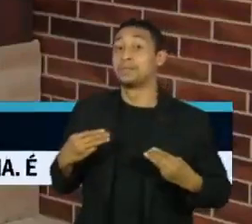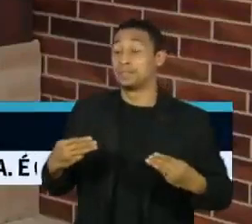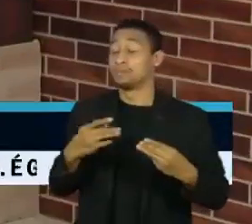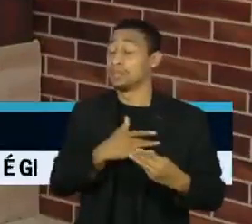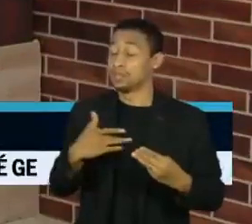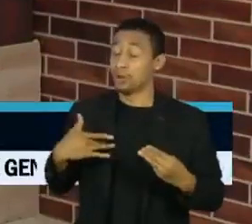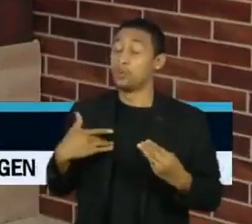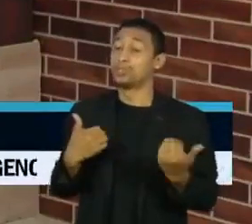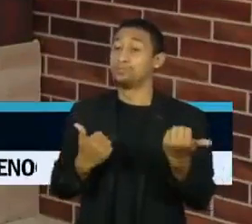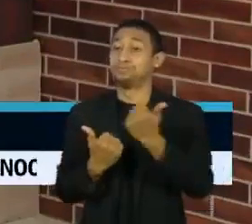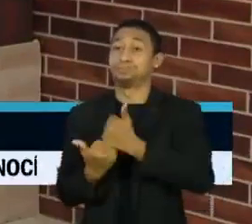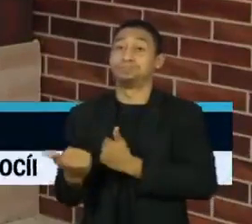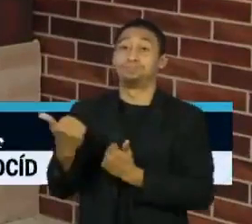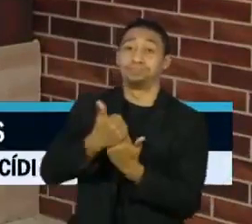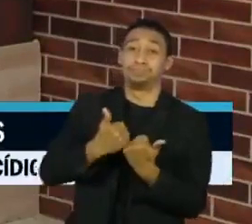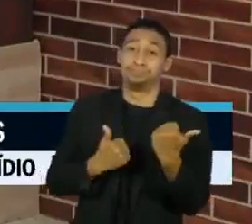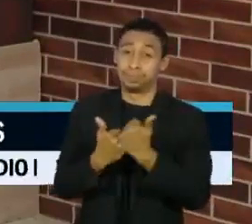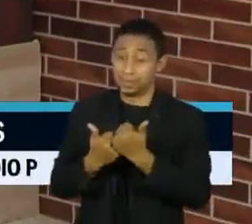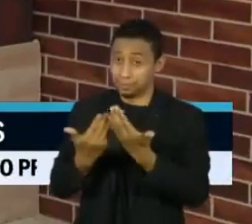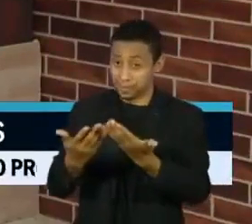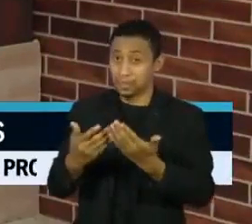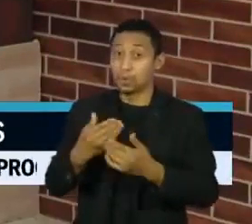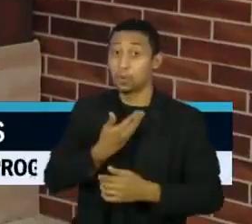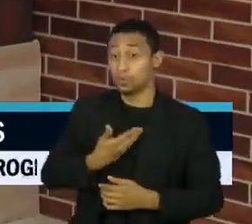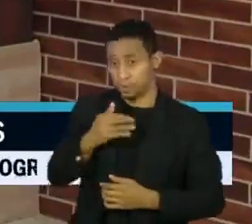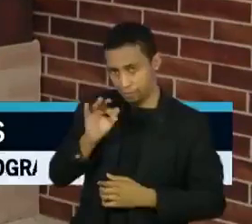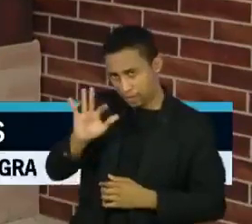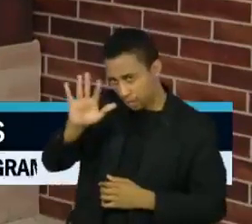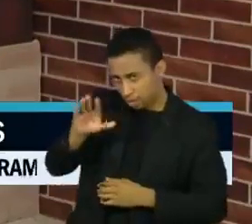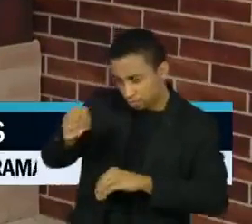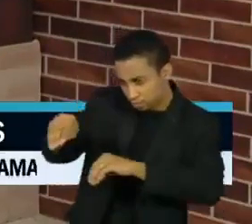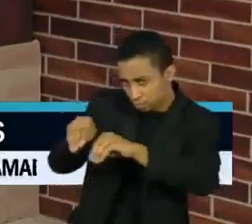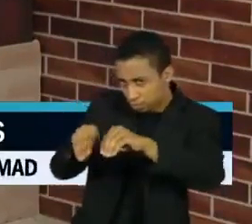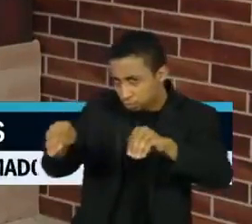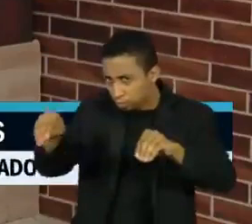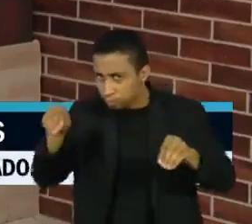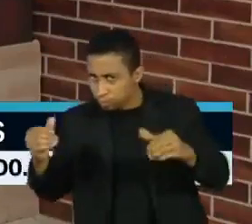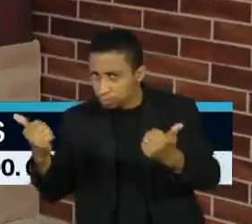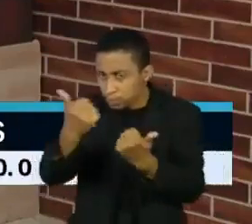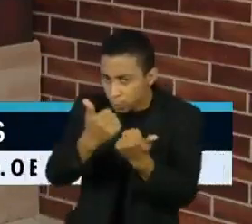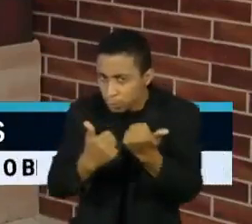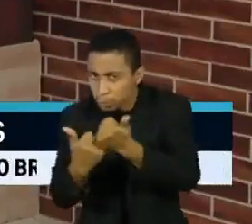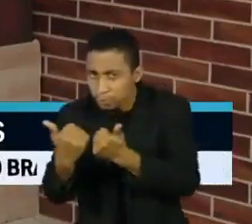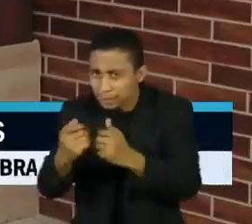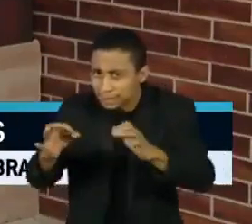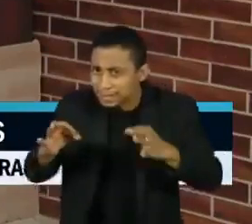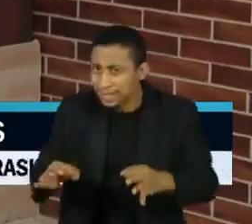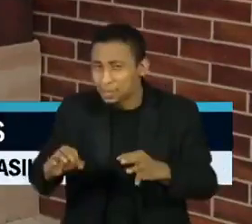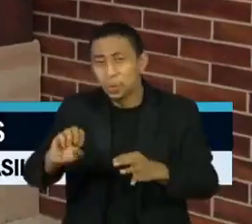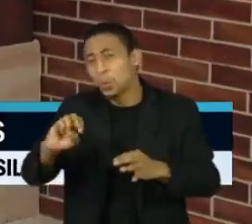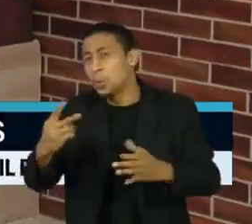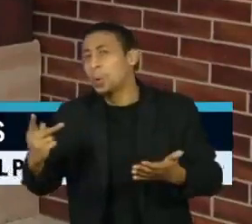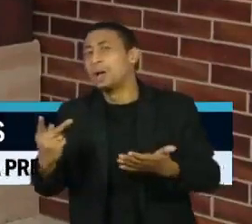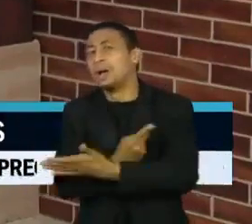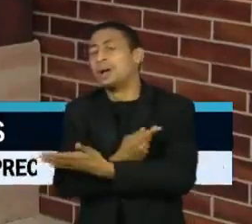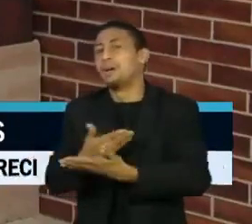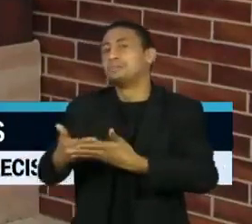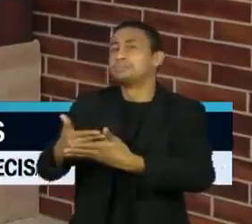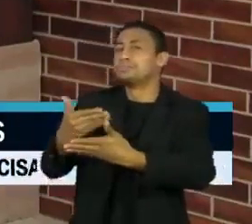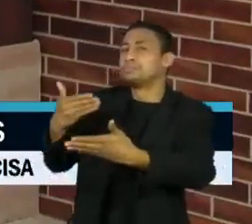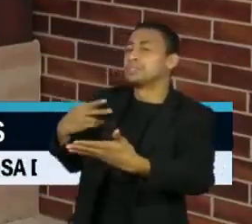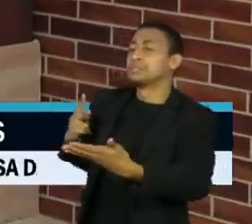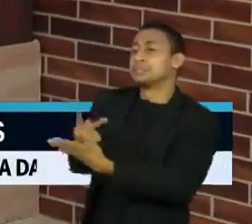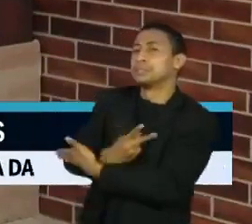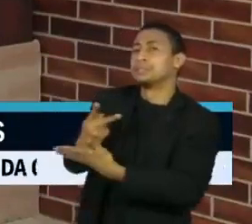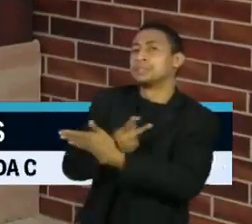visão, os movimentos feitos pelo governo federal foram certos? E quais foram os erros durante este